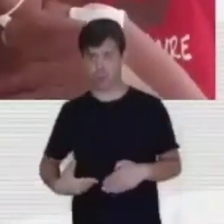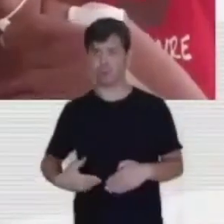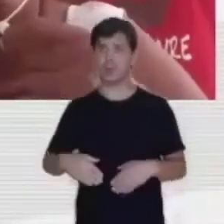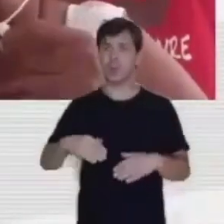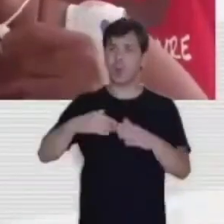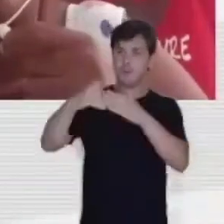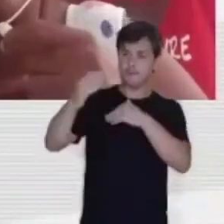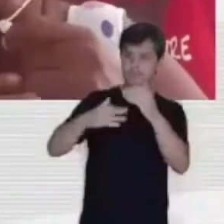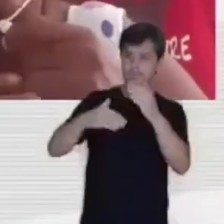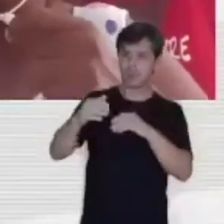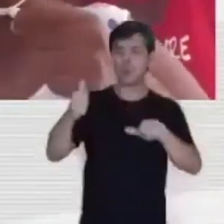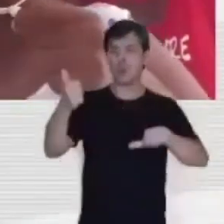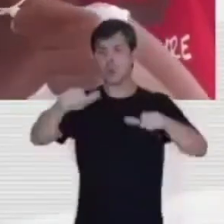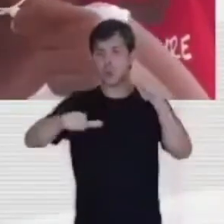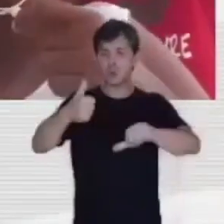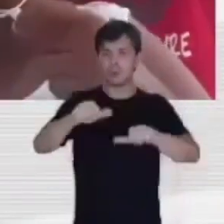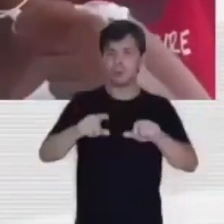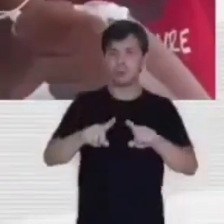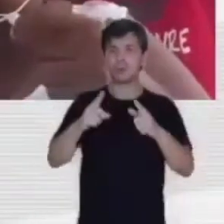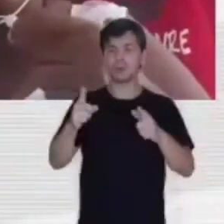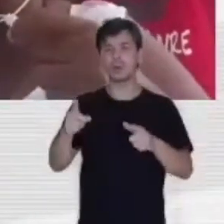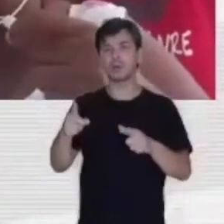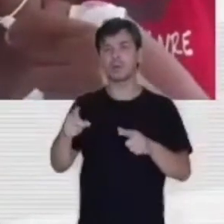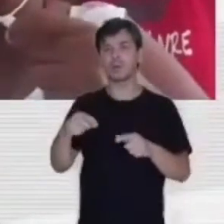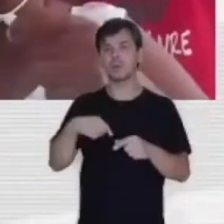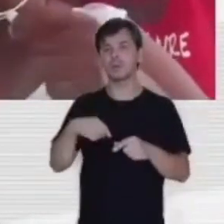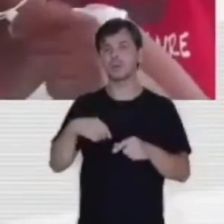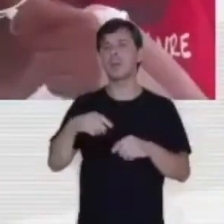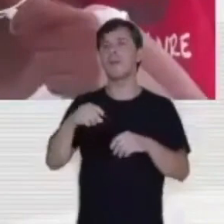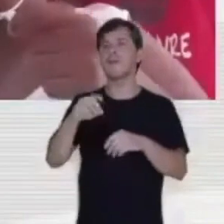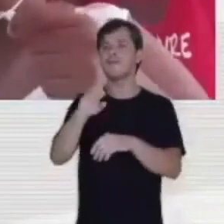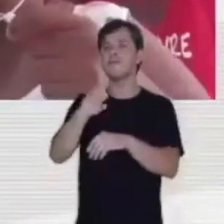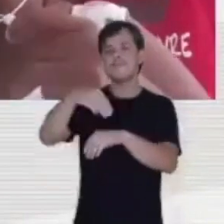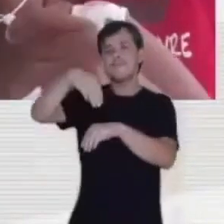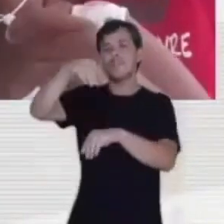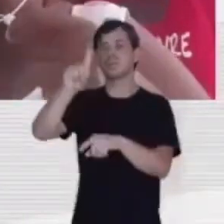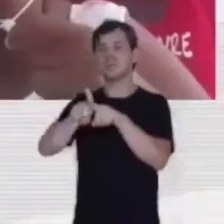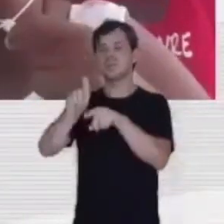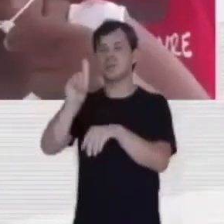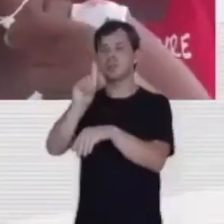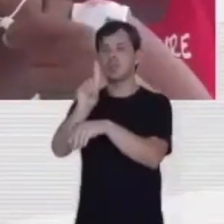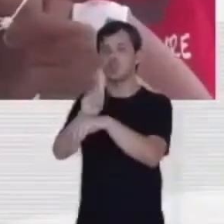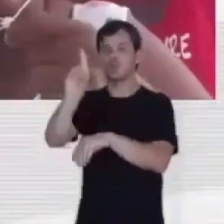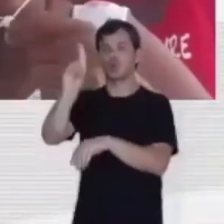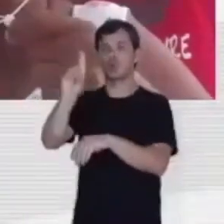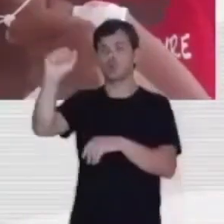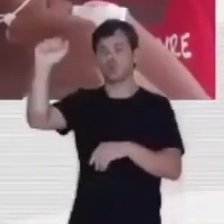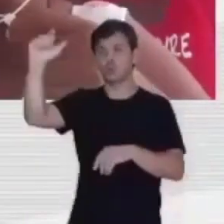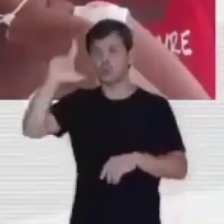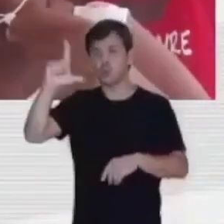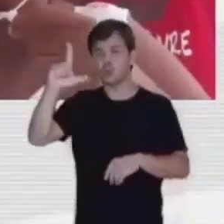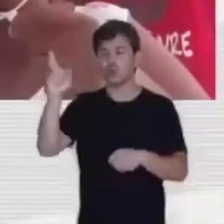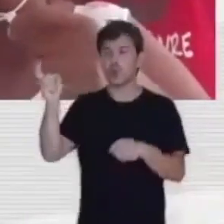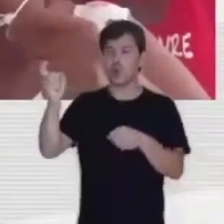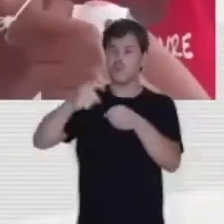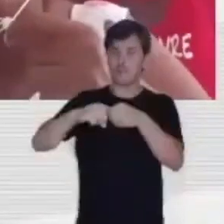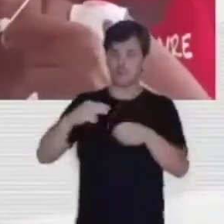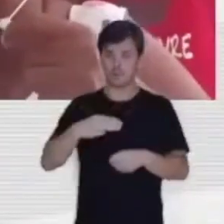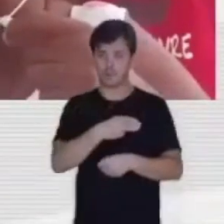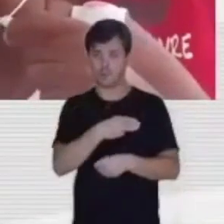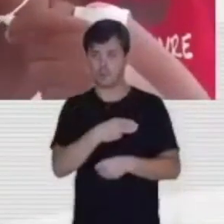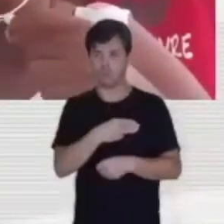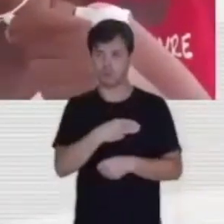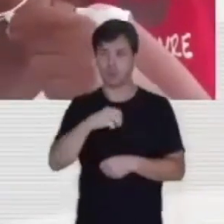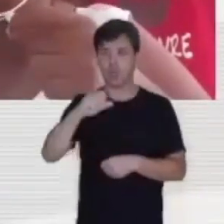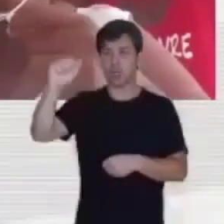profissão, terem uma qualificação, se tornarem mestres e doutores. Luz, presidente, que o senhor retorne para